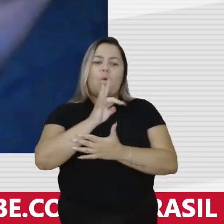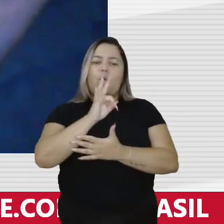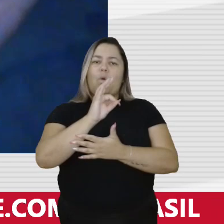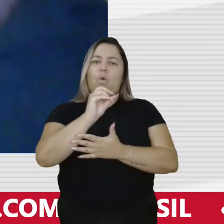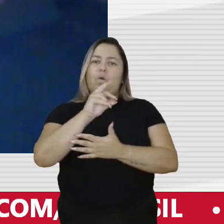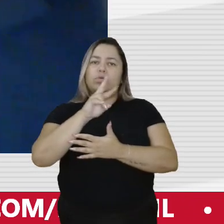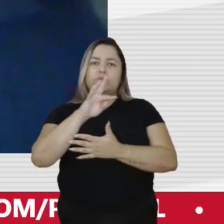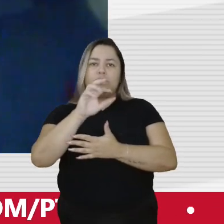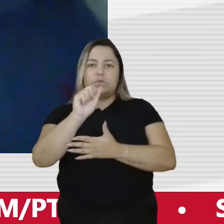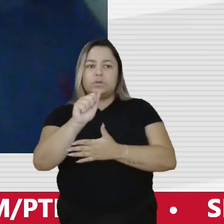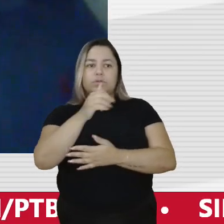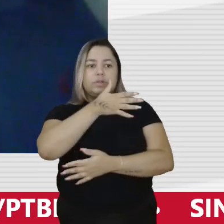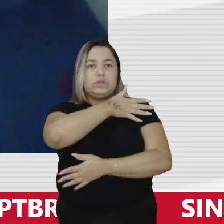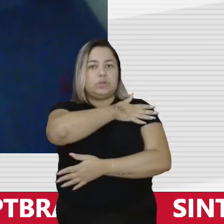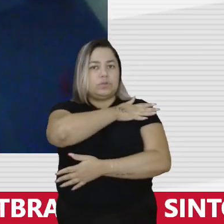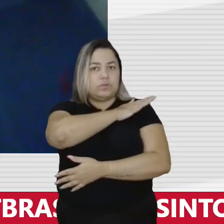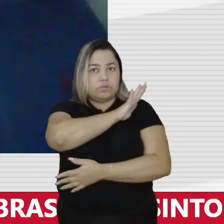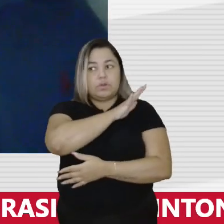ditadura é bom,